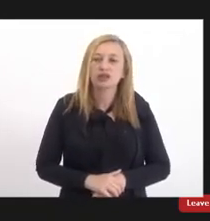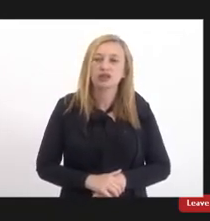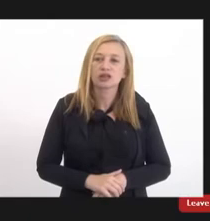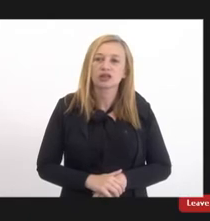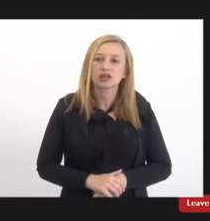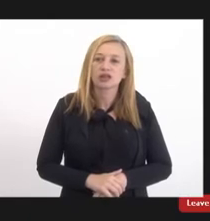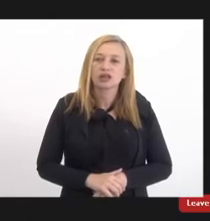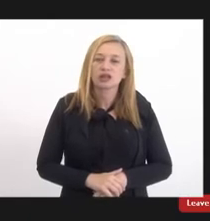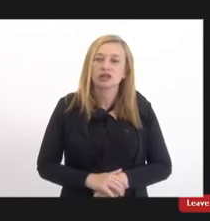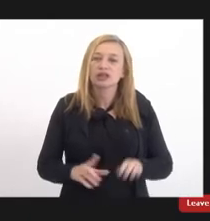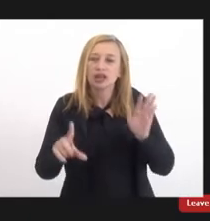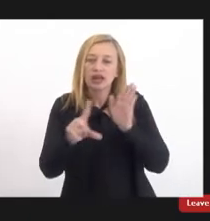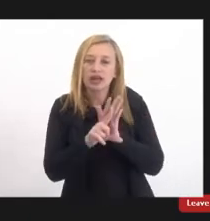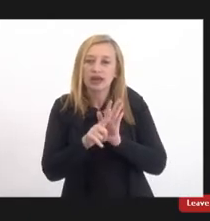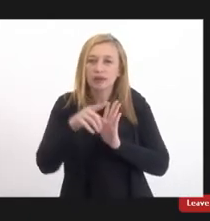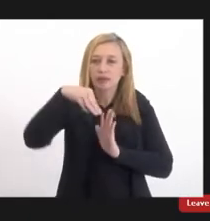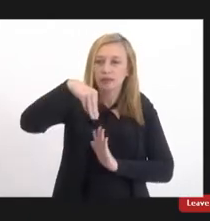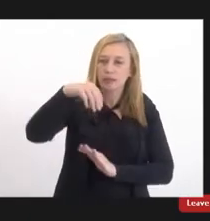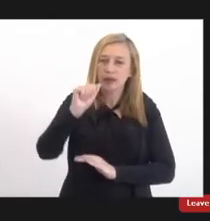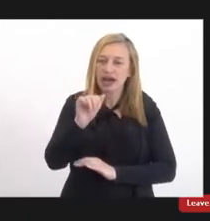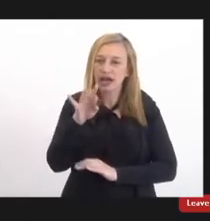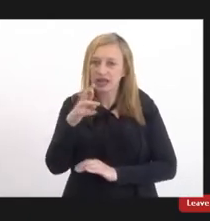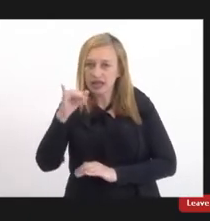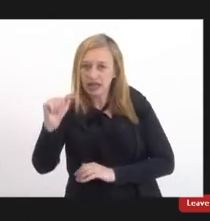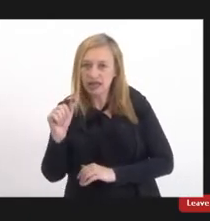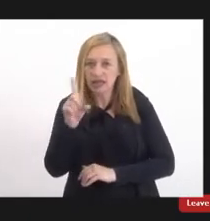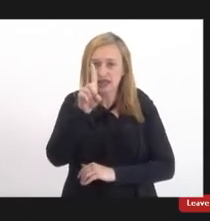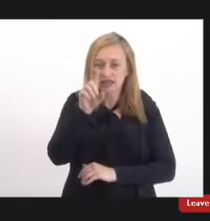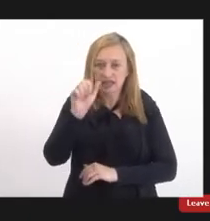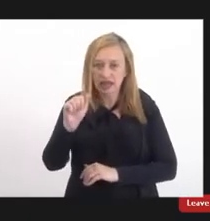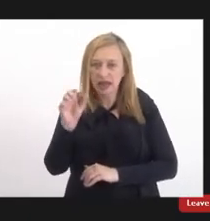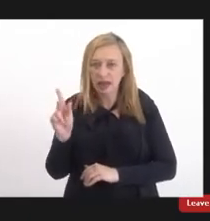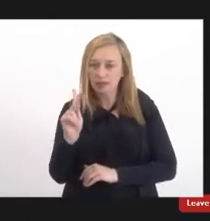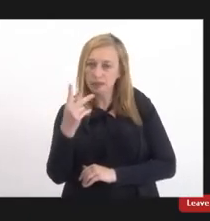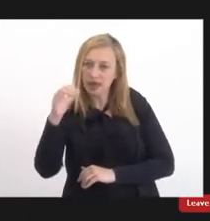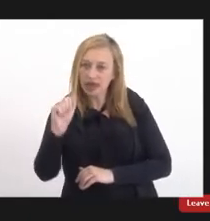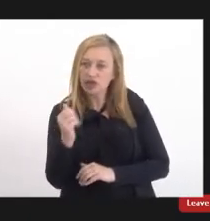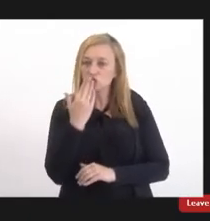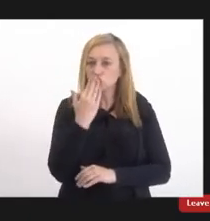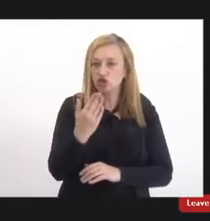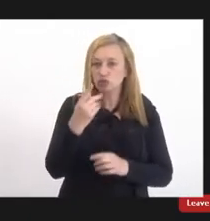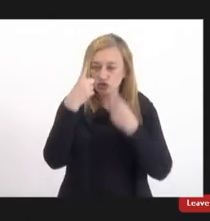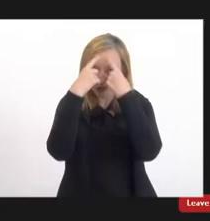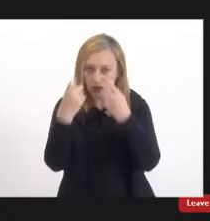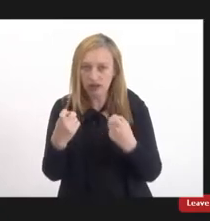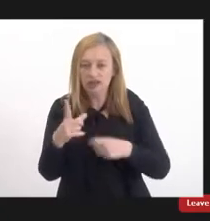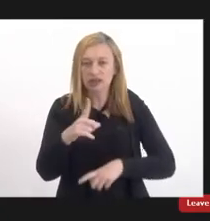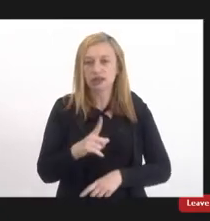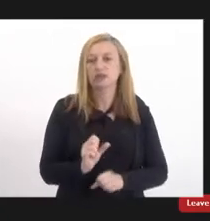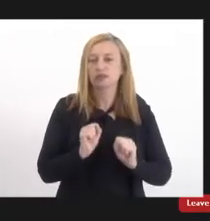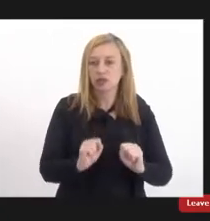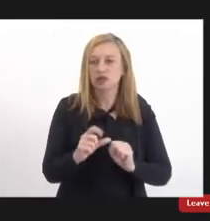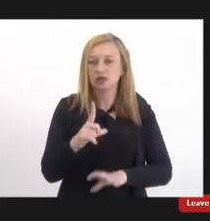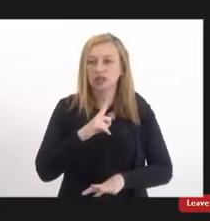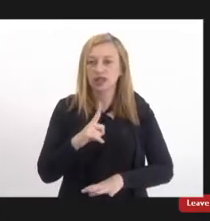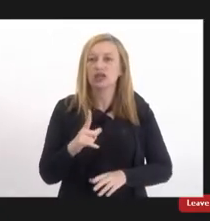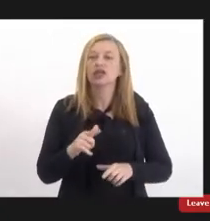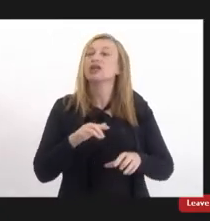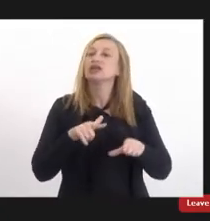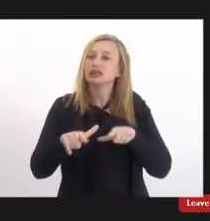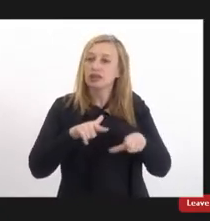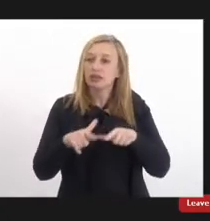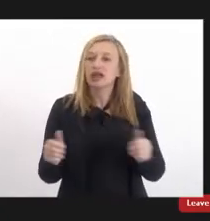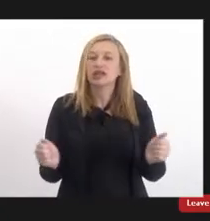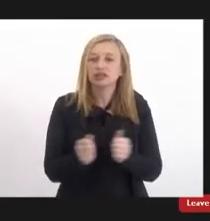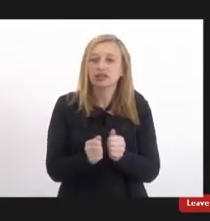acerca acerca da lei Maria da Penha e sobre os tipos de violência que pode ser vítima então trabalhar também